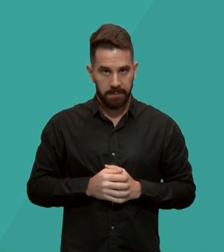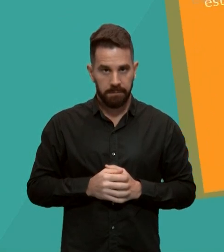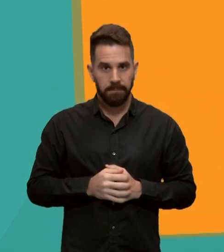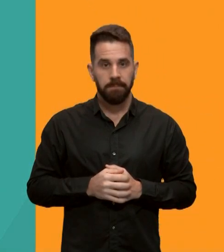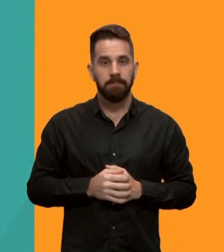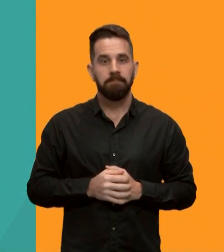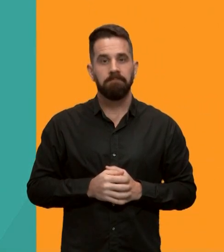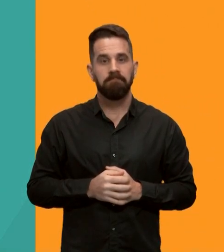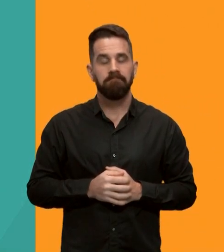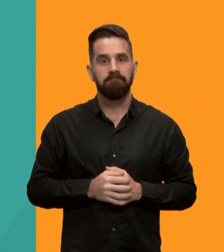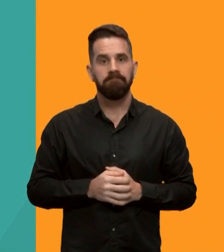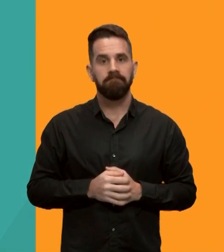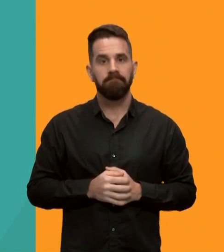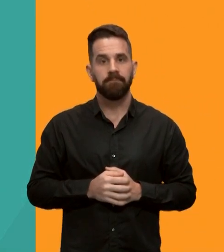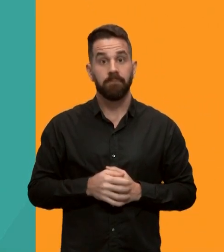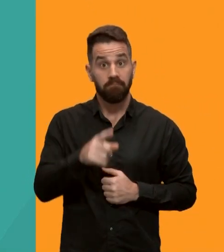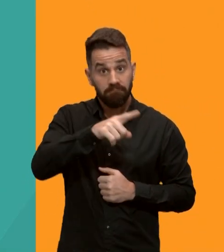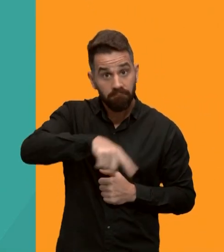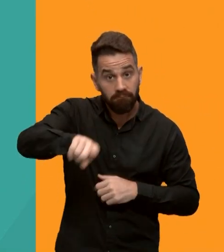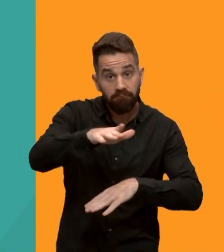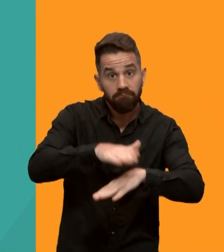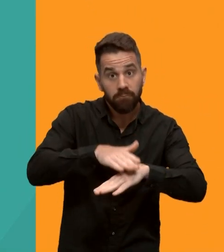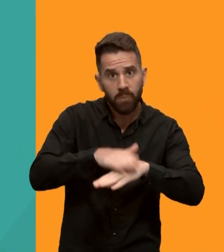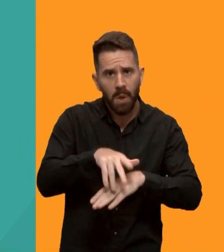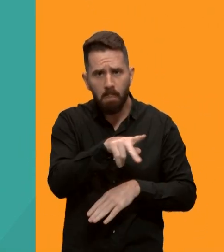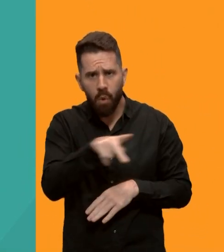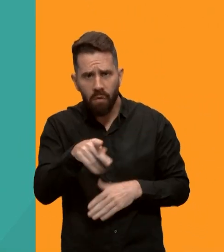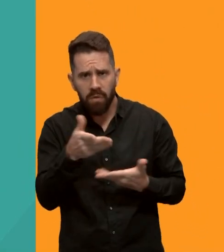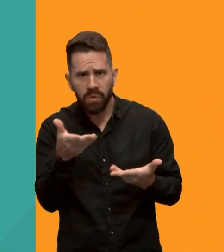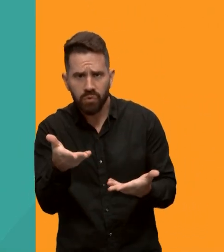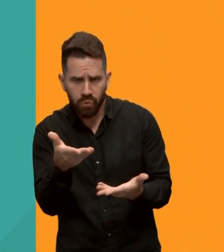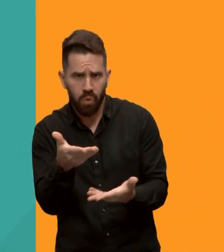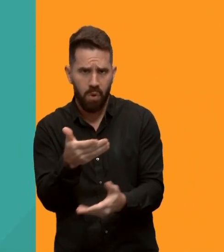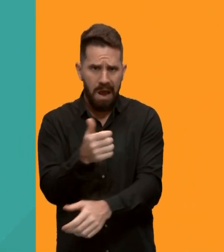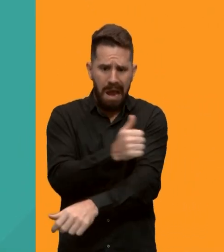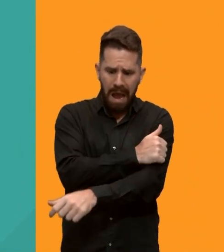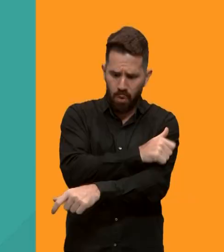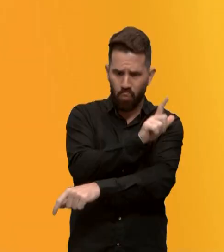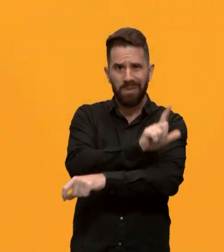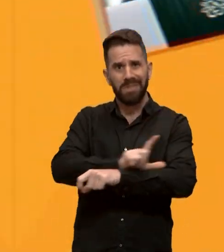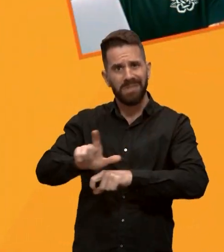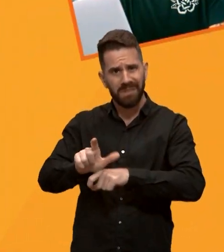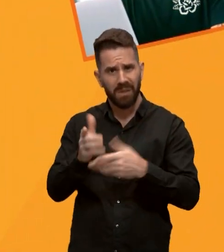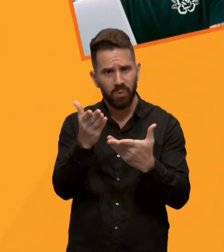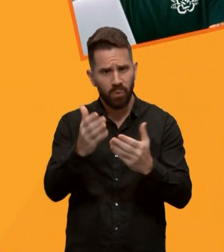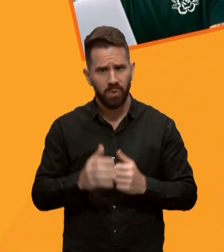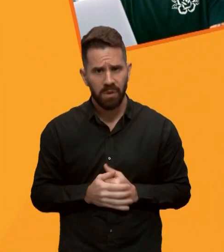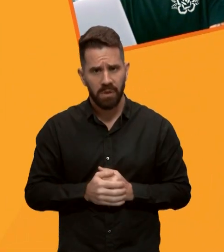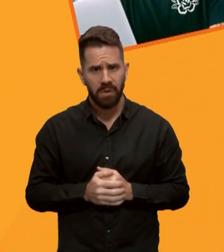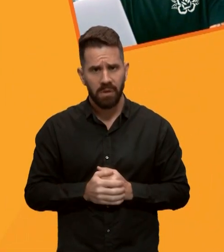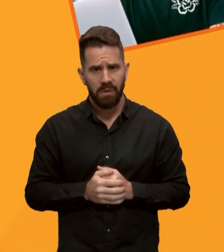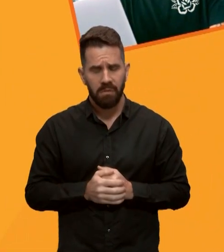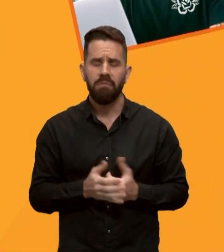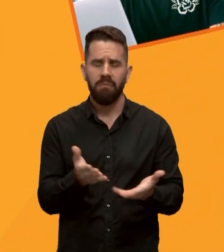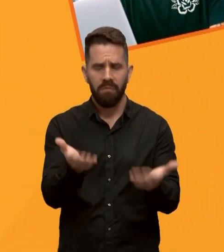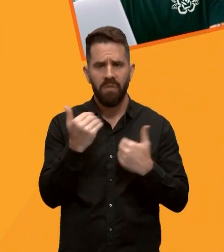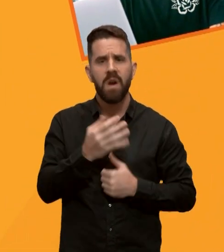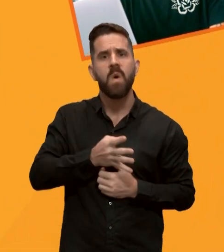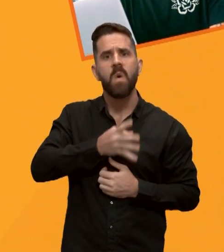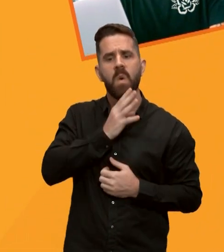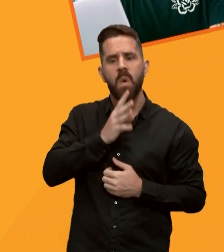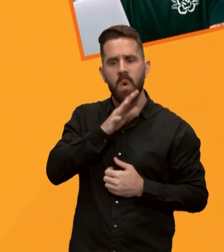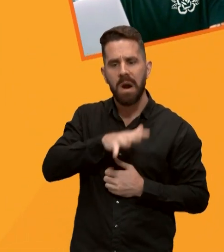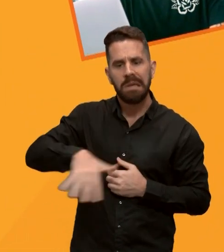Você é professor ou estudante de licenciatura? Conheça o Núcleo de